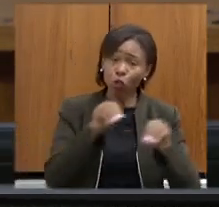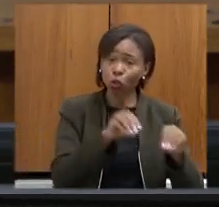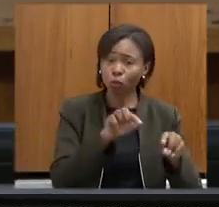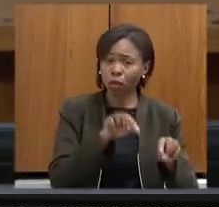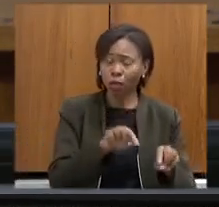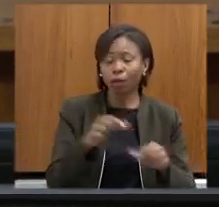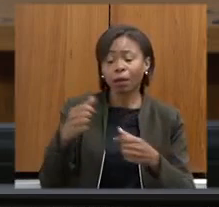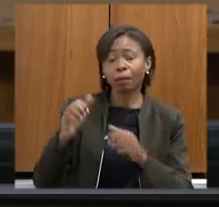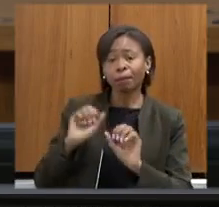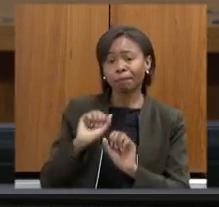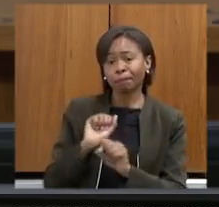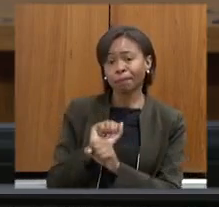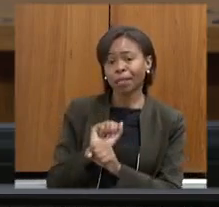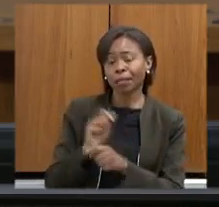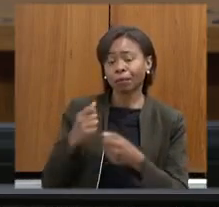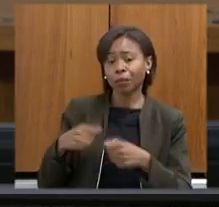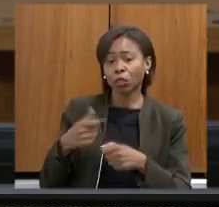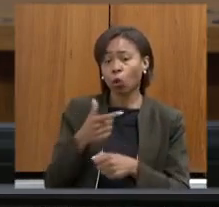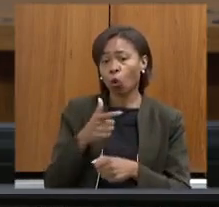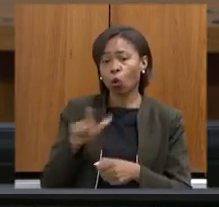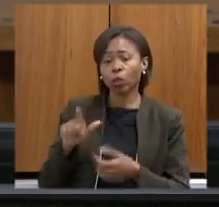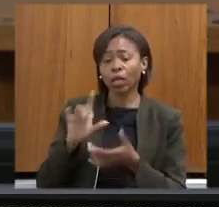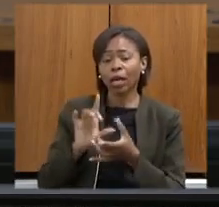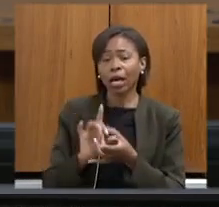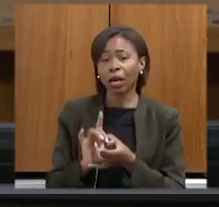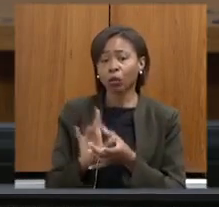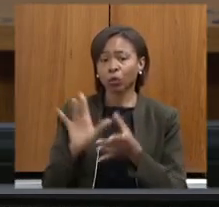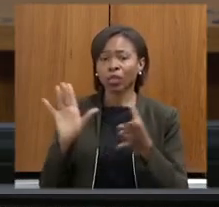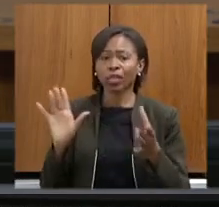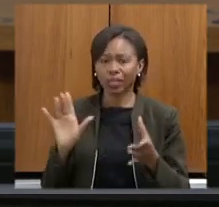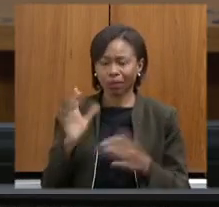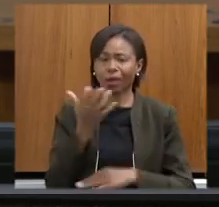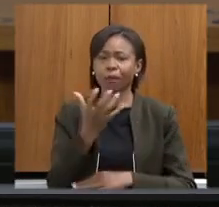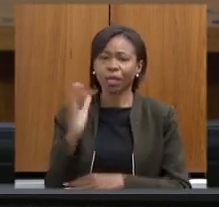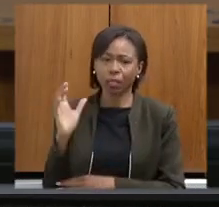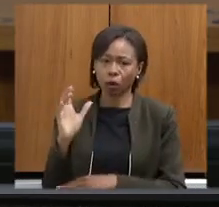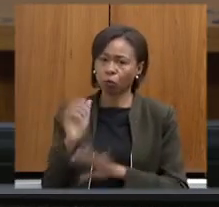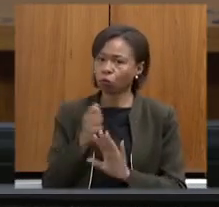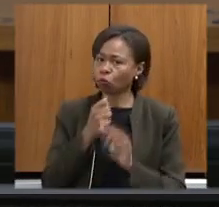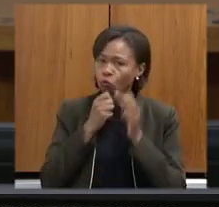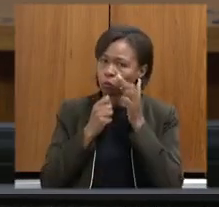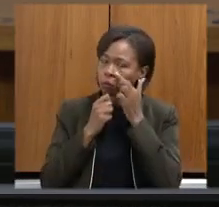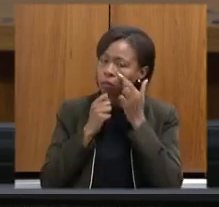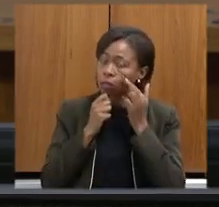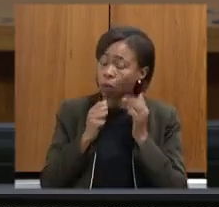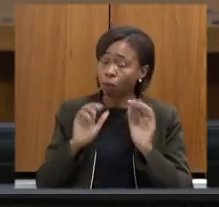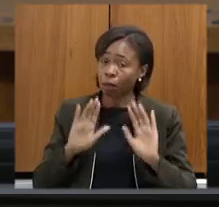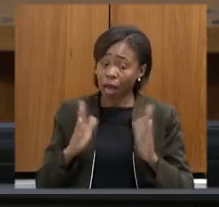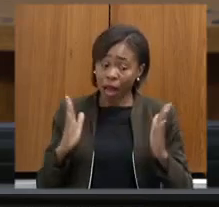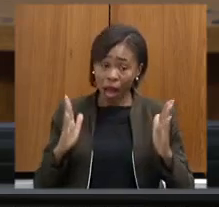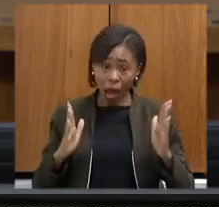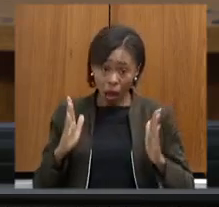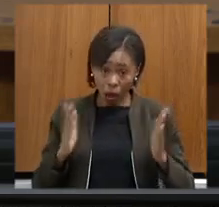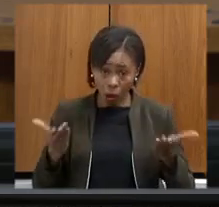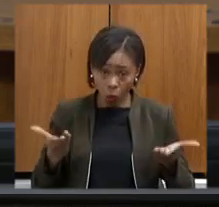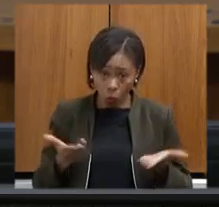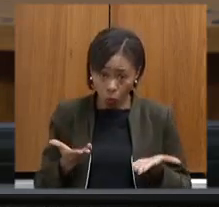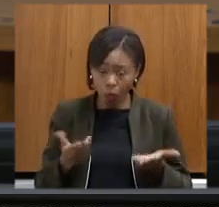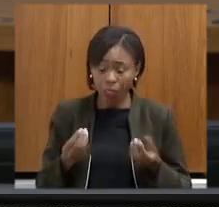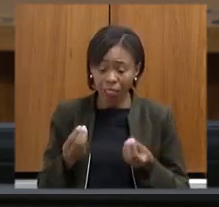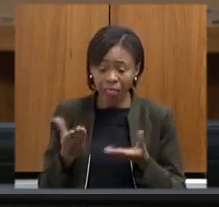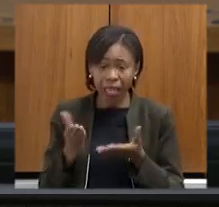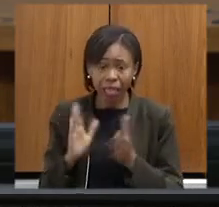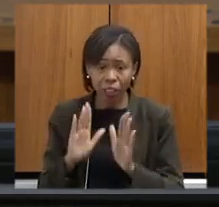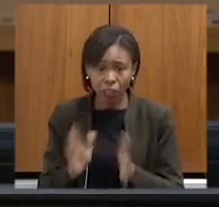que não foi formalizada então não há nesse momento em se dizer em instalação da licença para que as intervenções